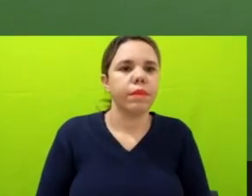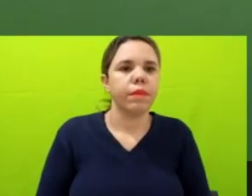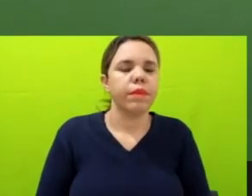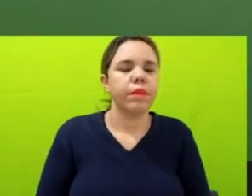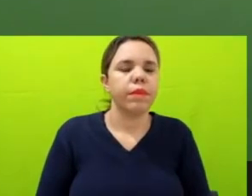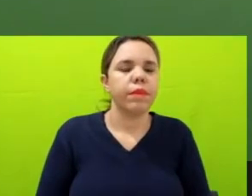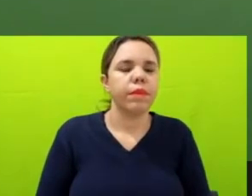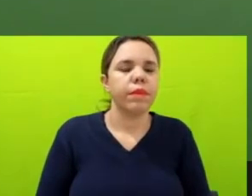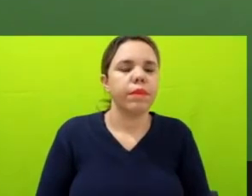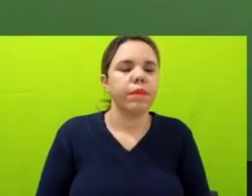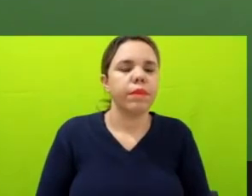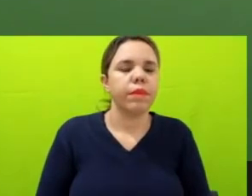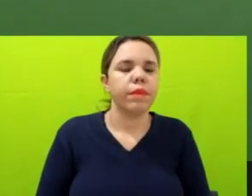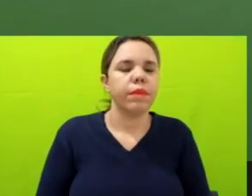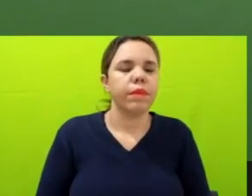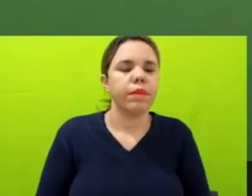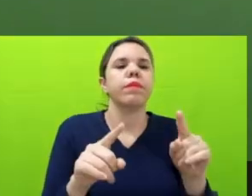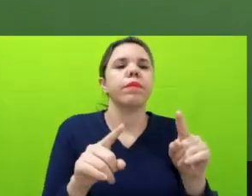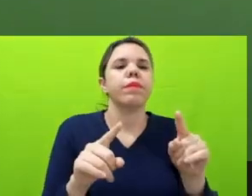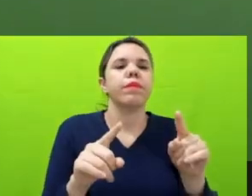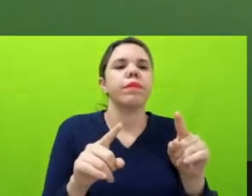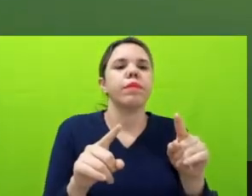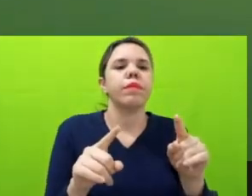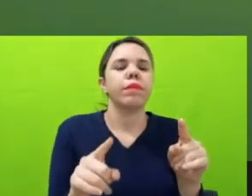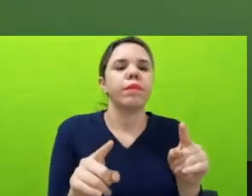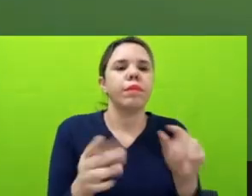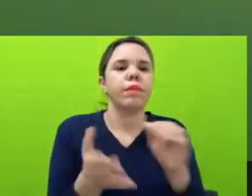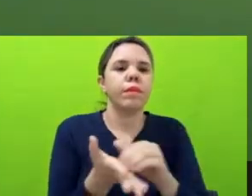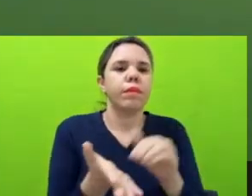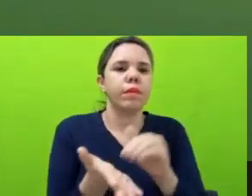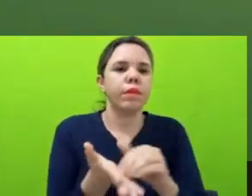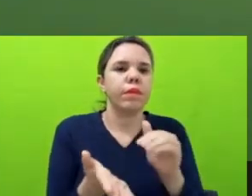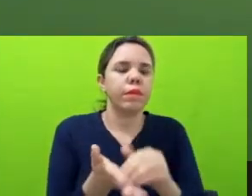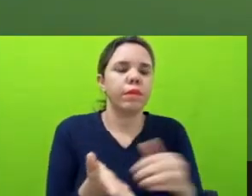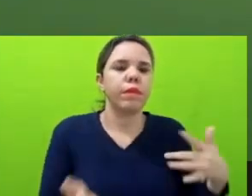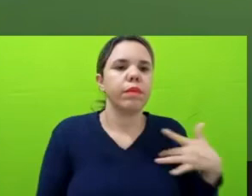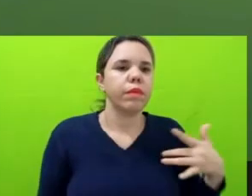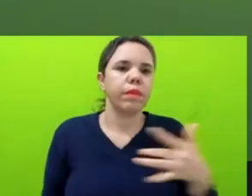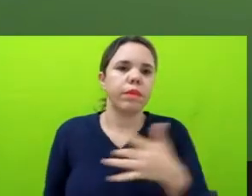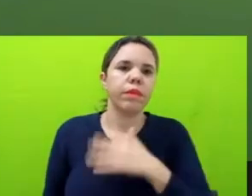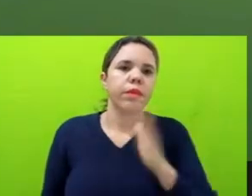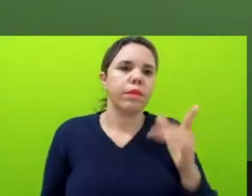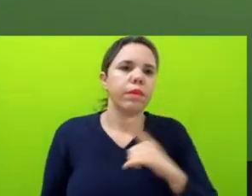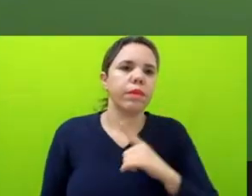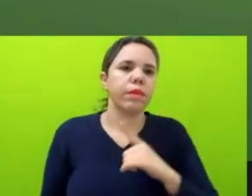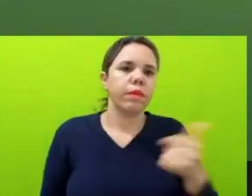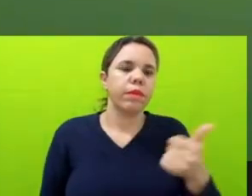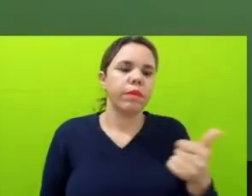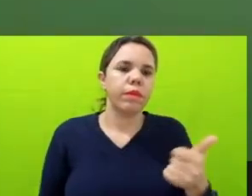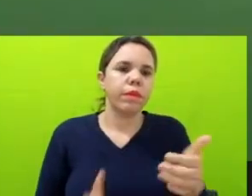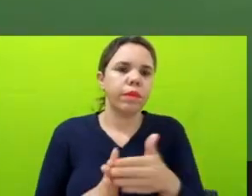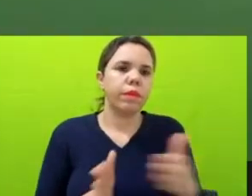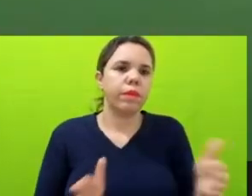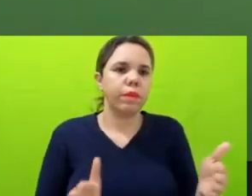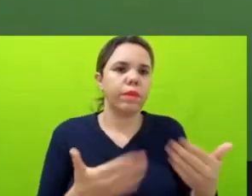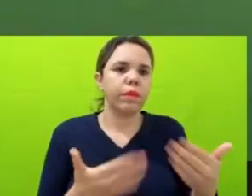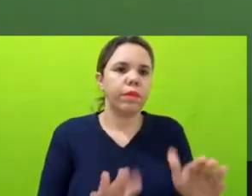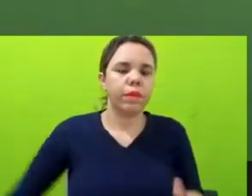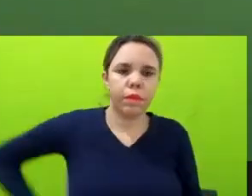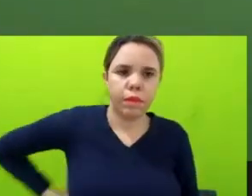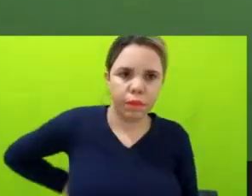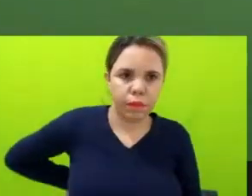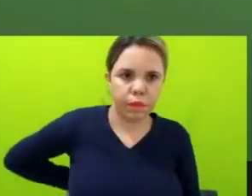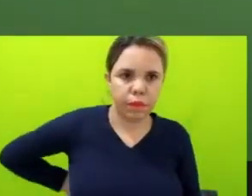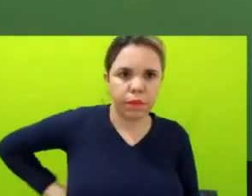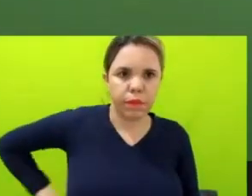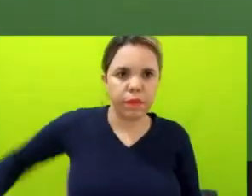a Secretaria de Estado da Saúde, que a gente já tinha sido a primeira a porta a bater, né, e aí eles ficaram um jogando para o outro,